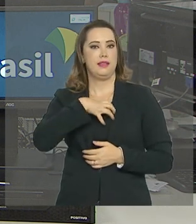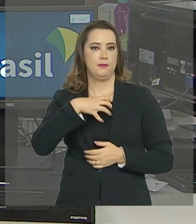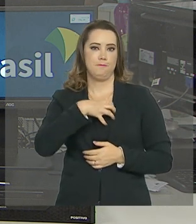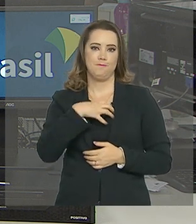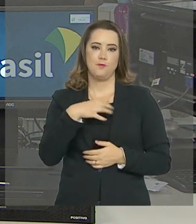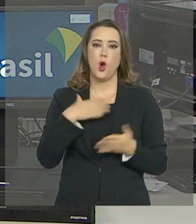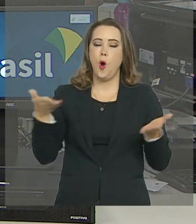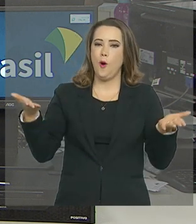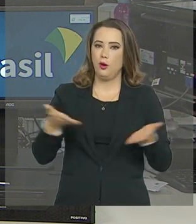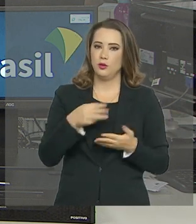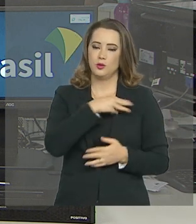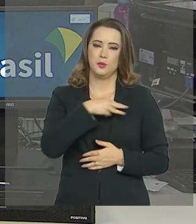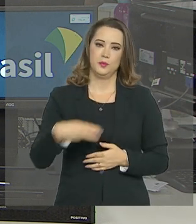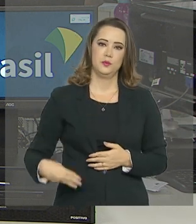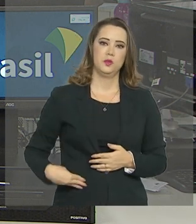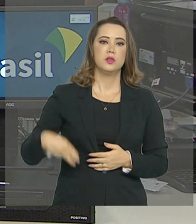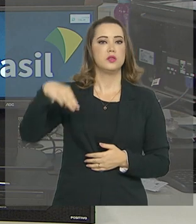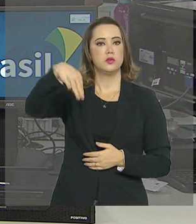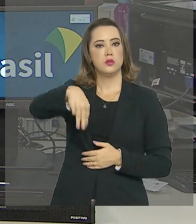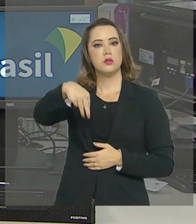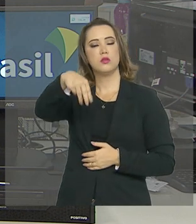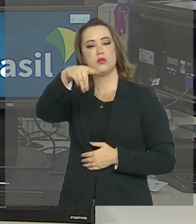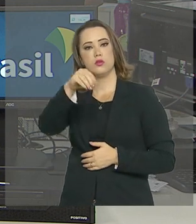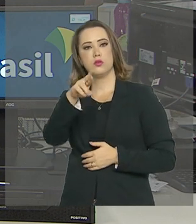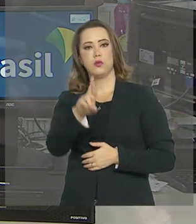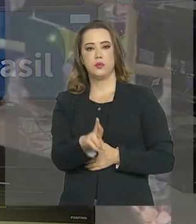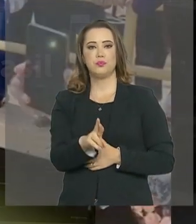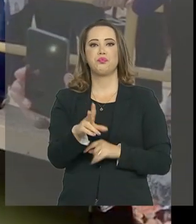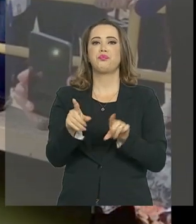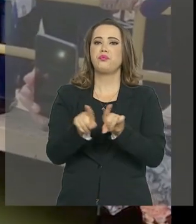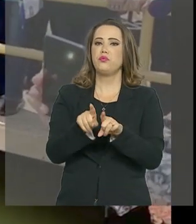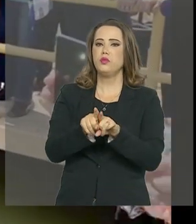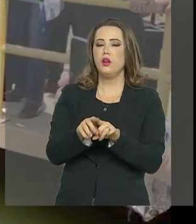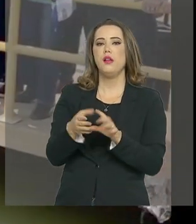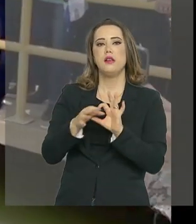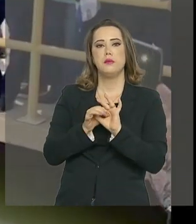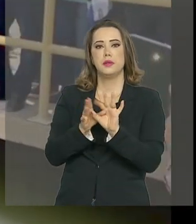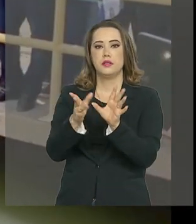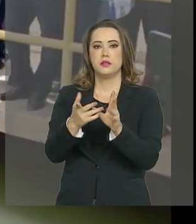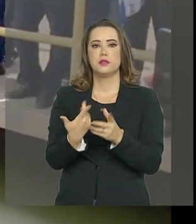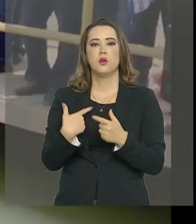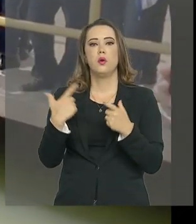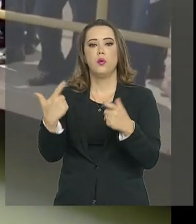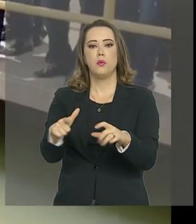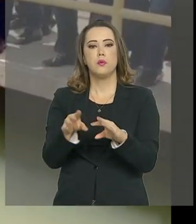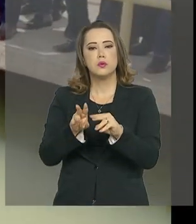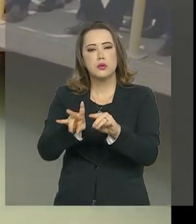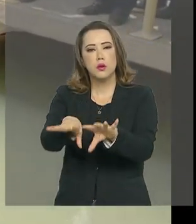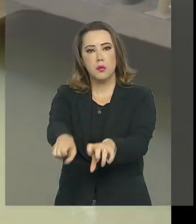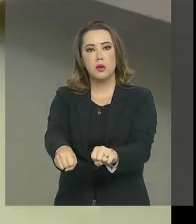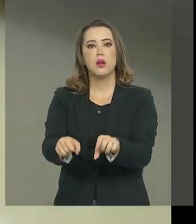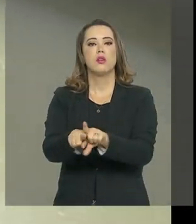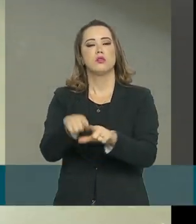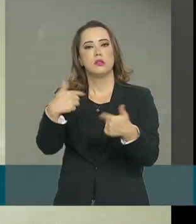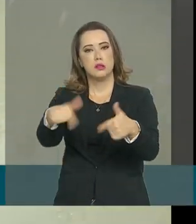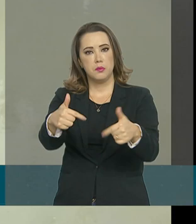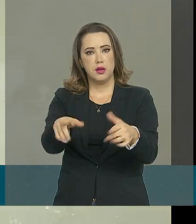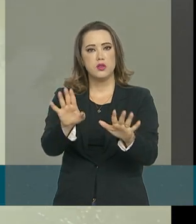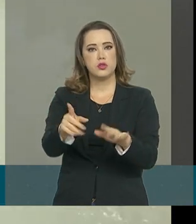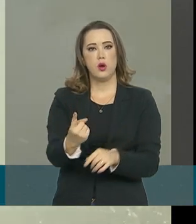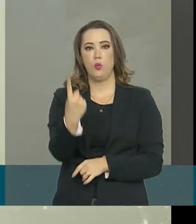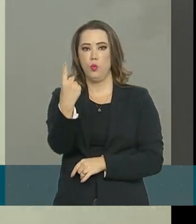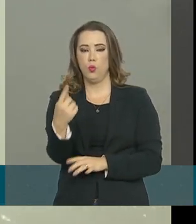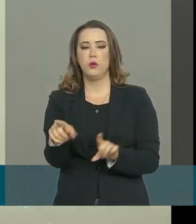receberam hoje do ministro do Desenvolvimento Regional, Gustavo Canuto, a autorização para ocupar e começar a operar as